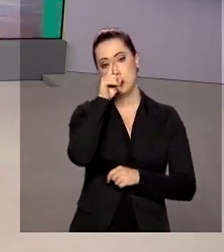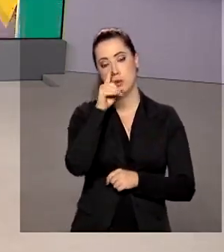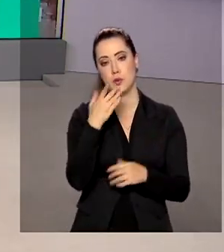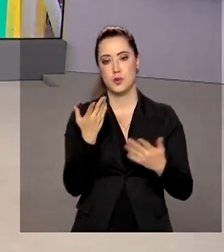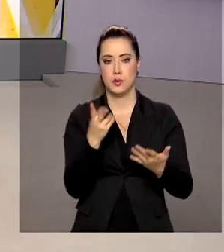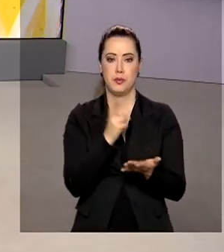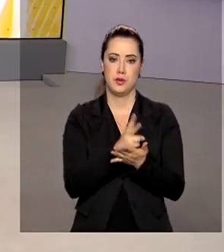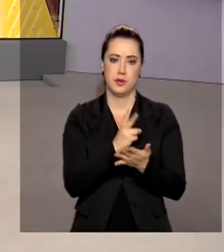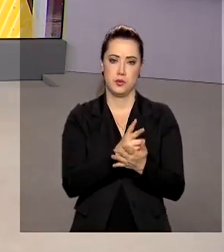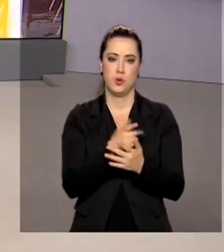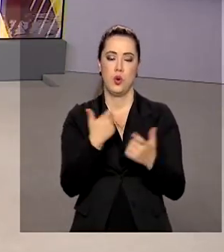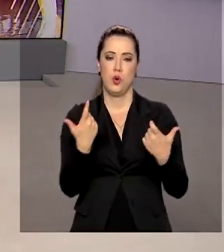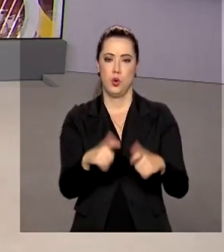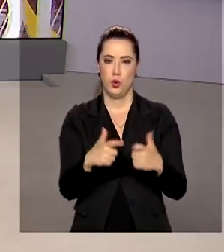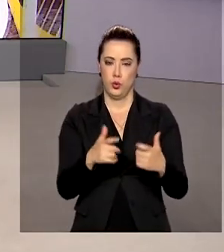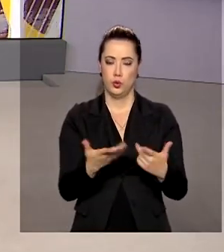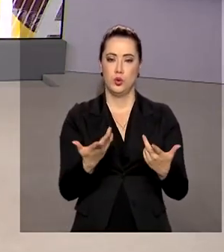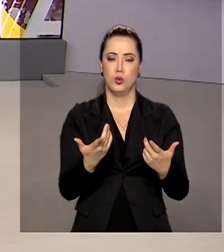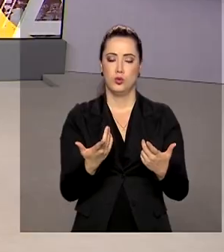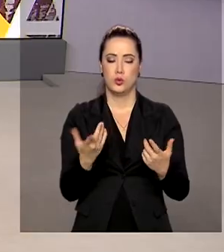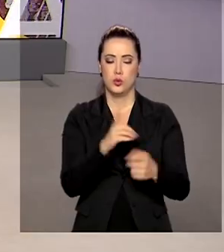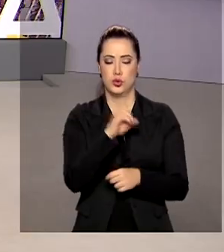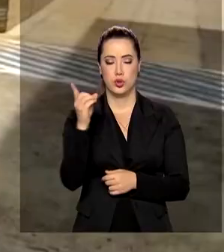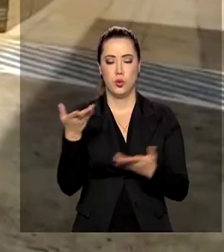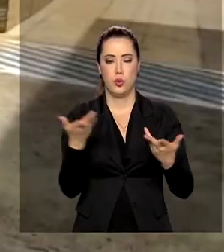facultativo, muita gente pegou a estrada.